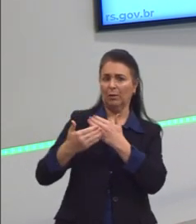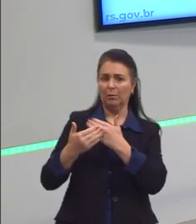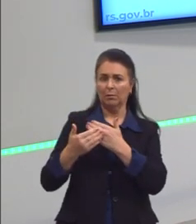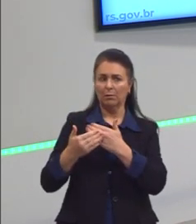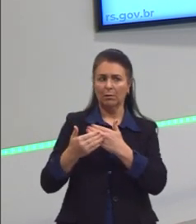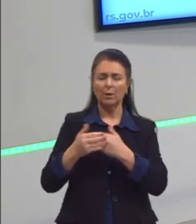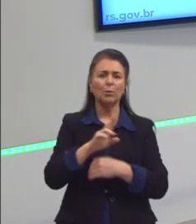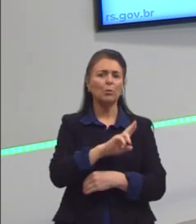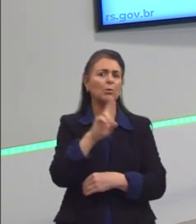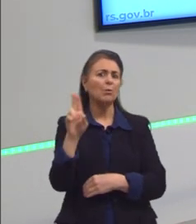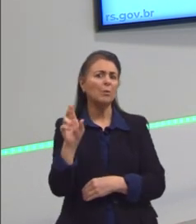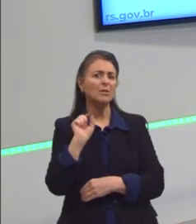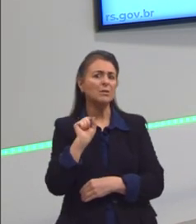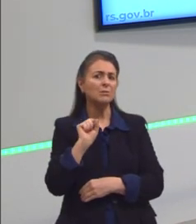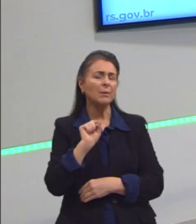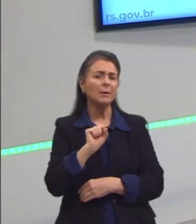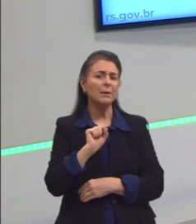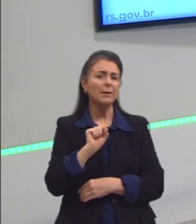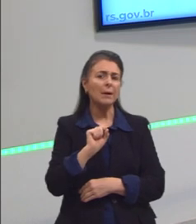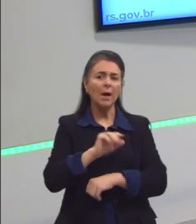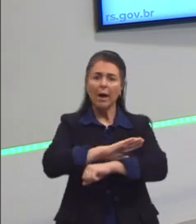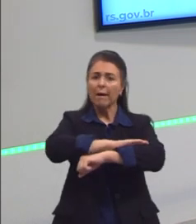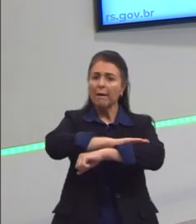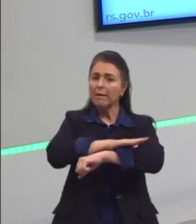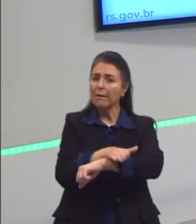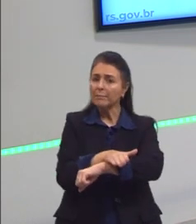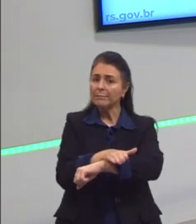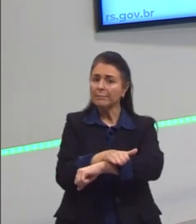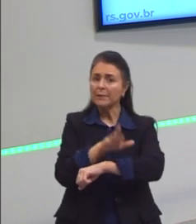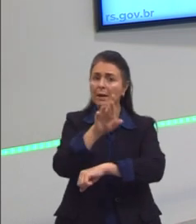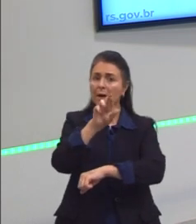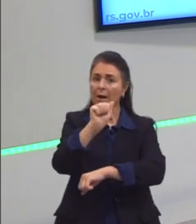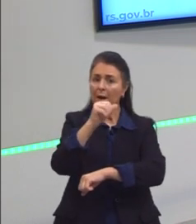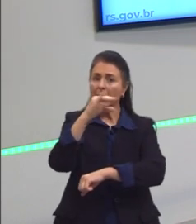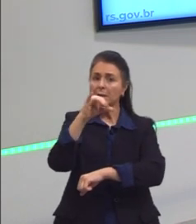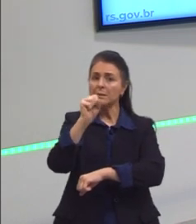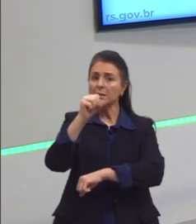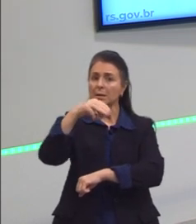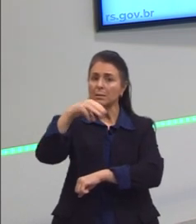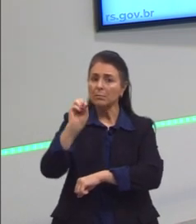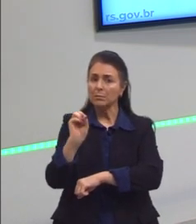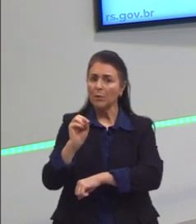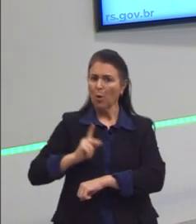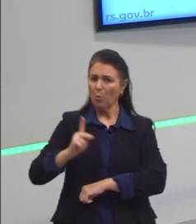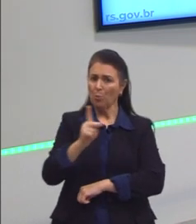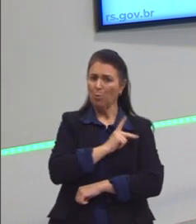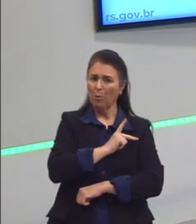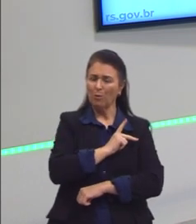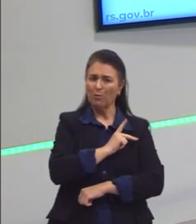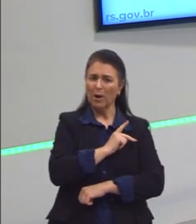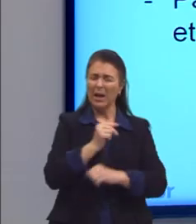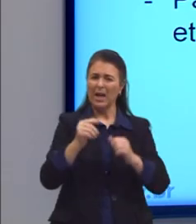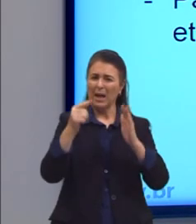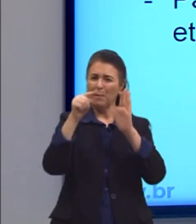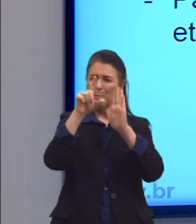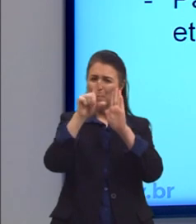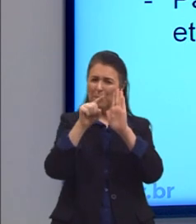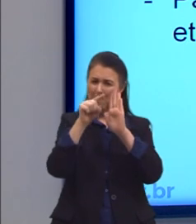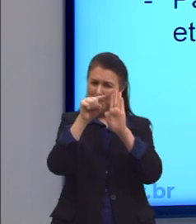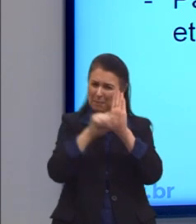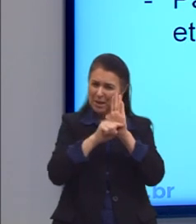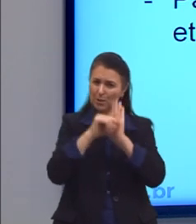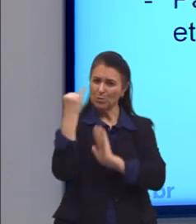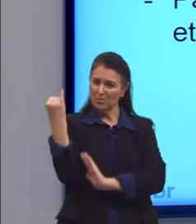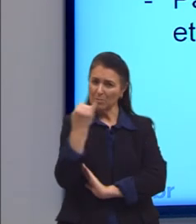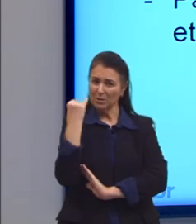nome disso, gente? O nome disso é racismo. Se a gente considera que um povo é inferior, é menos desenvolvido do que